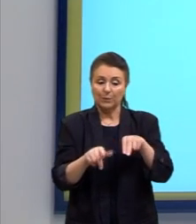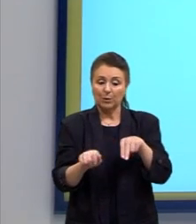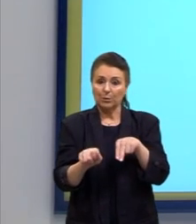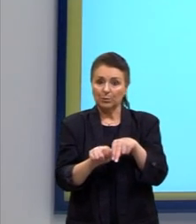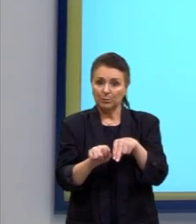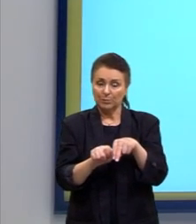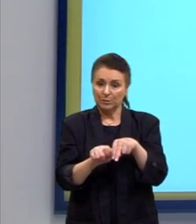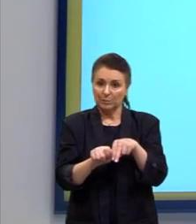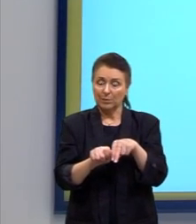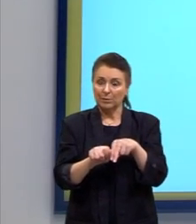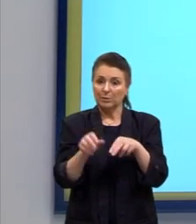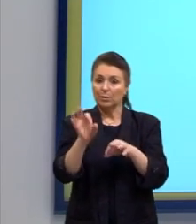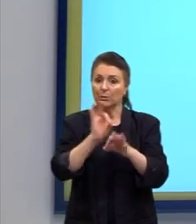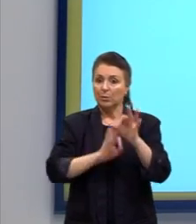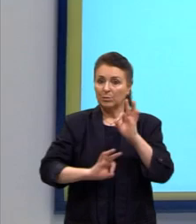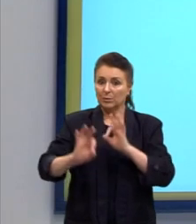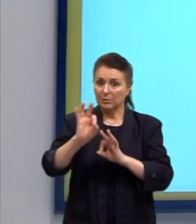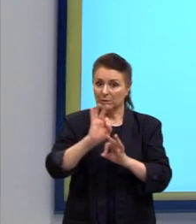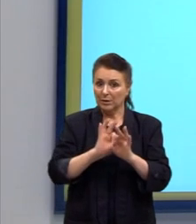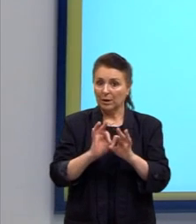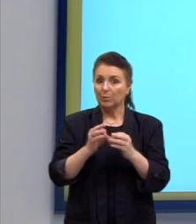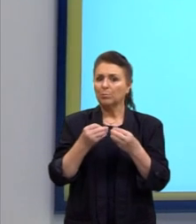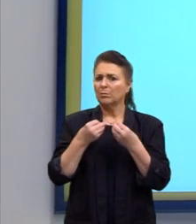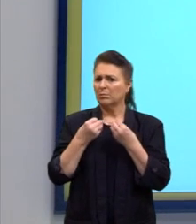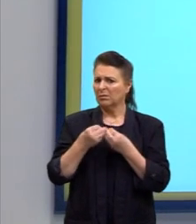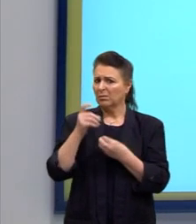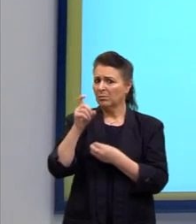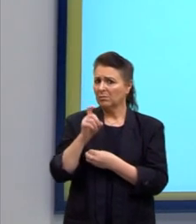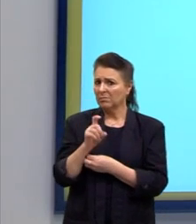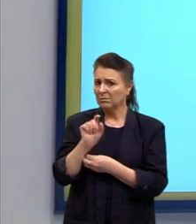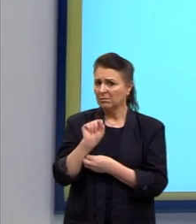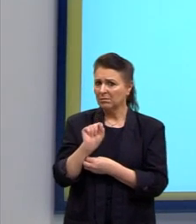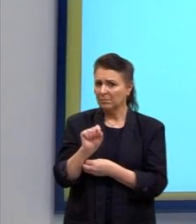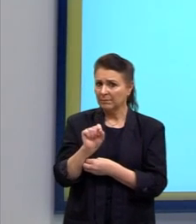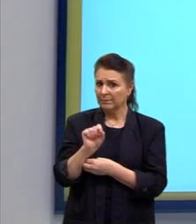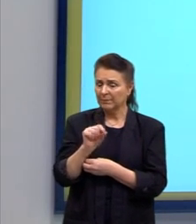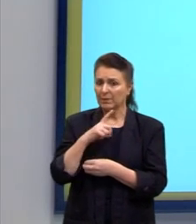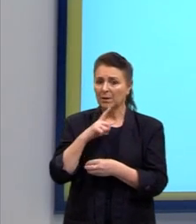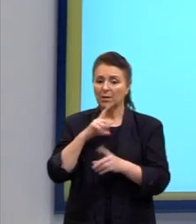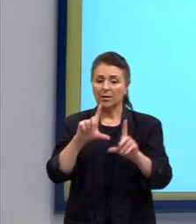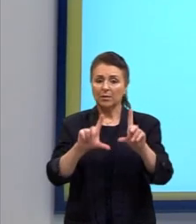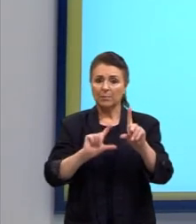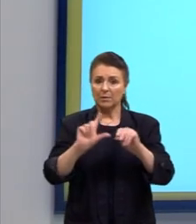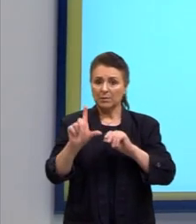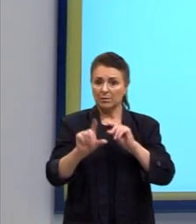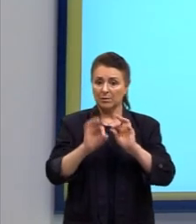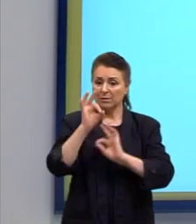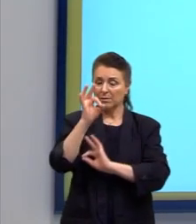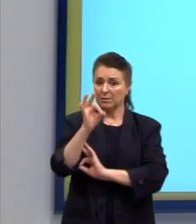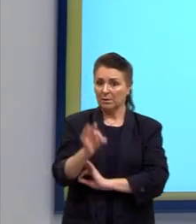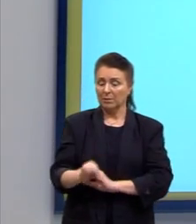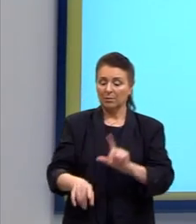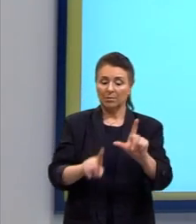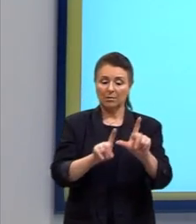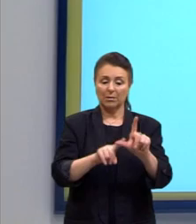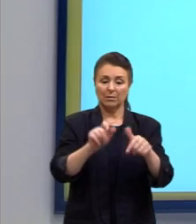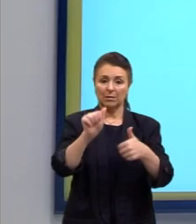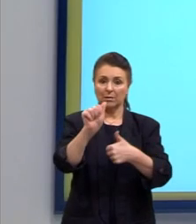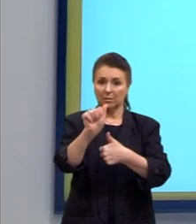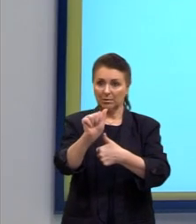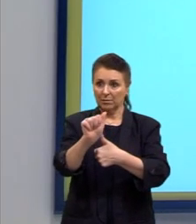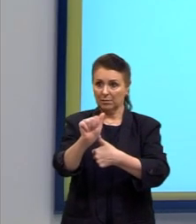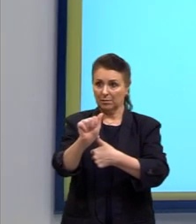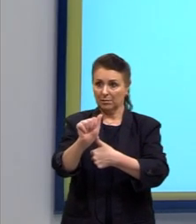formados é dado por. Nós temos ali as nossas alternativas, né? A letra A traz